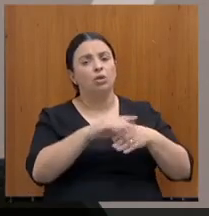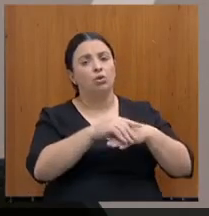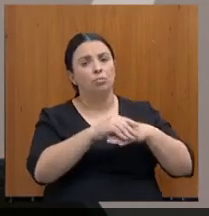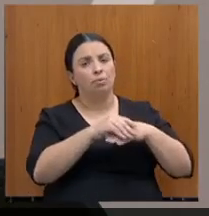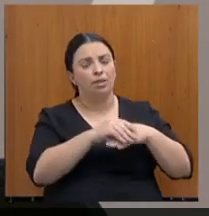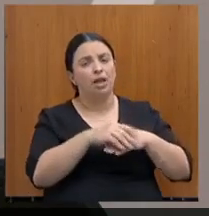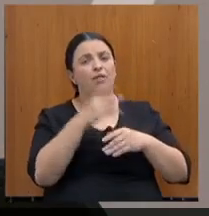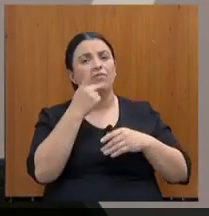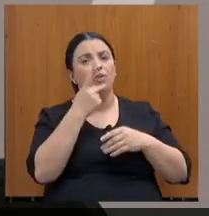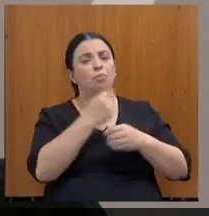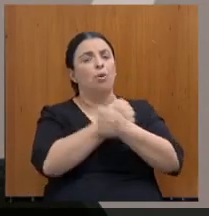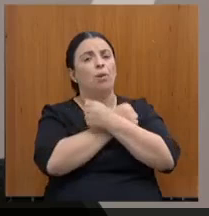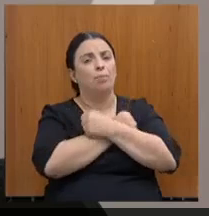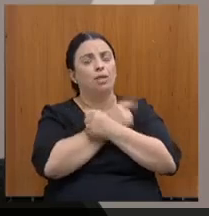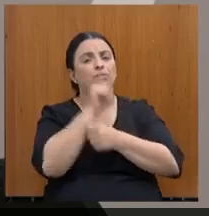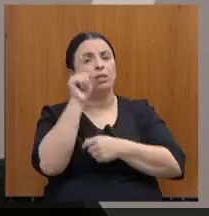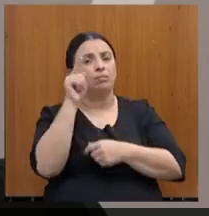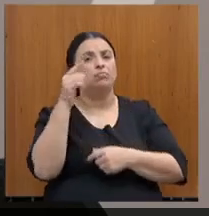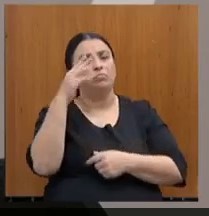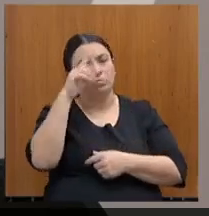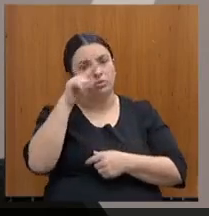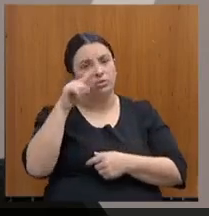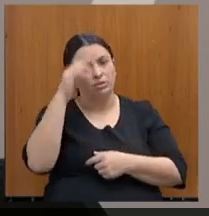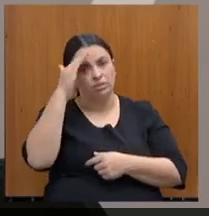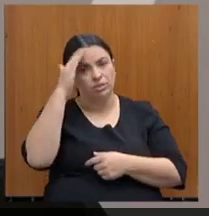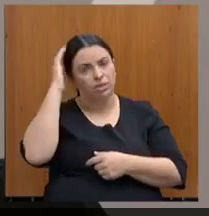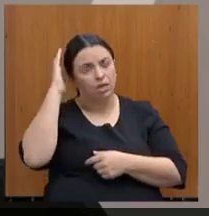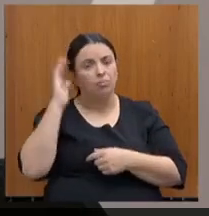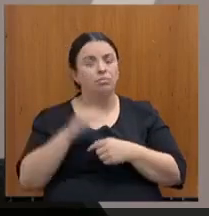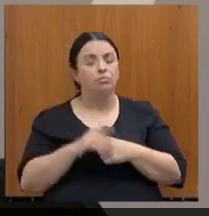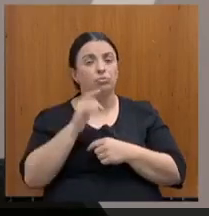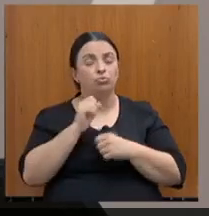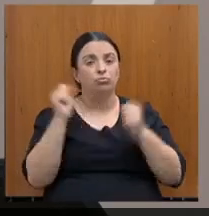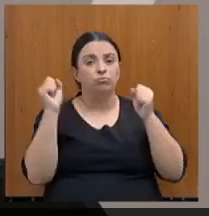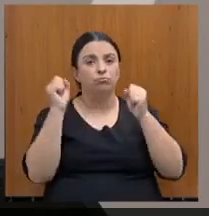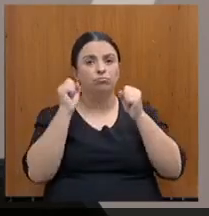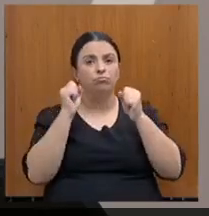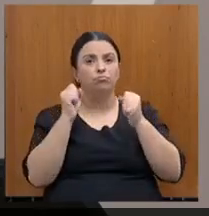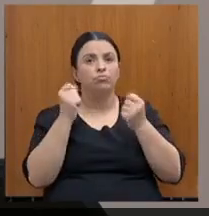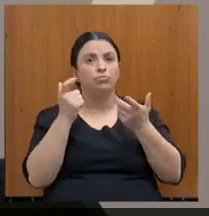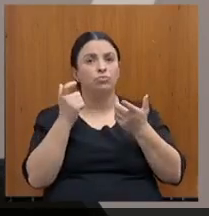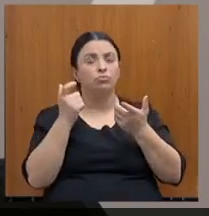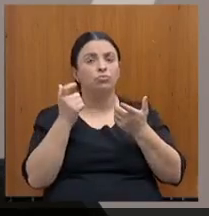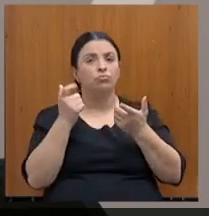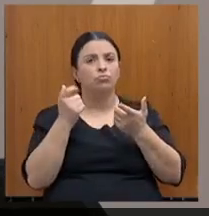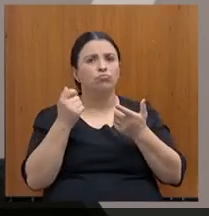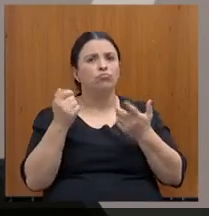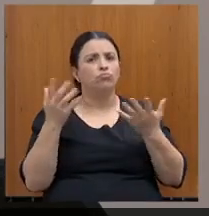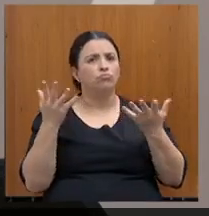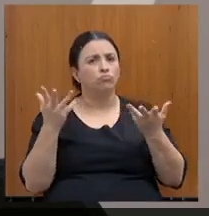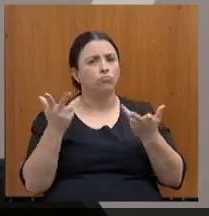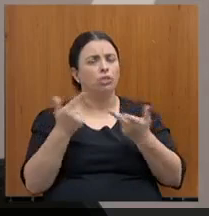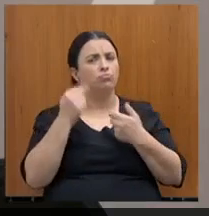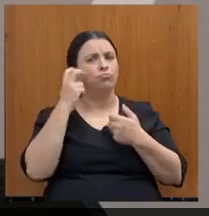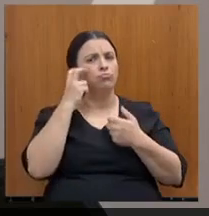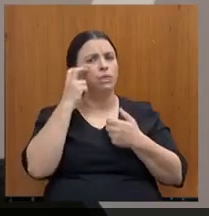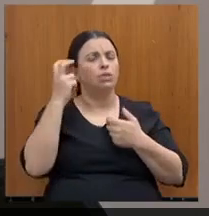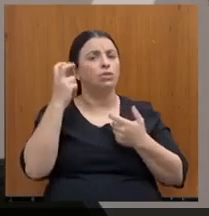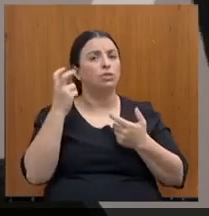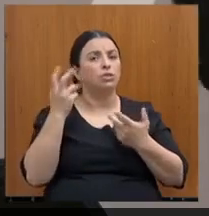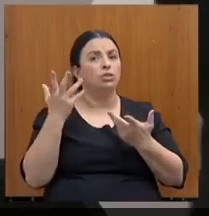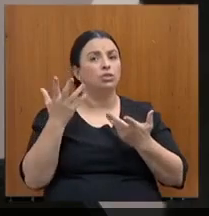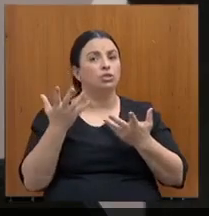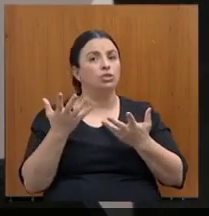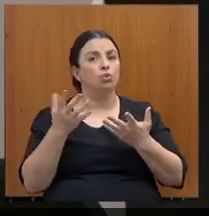abraço ao governador Romeu Zema pela expertise de assumir um governo em dias difíceis, em épocas